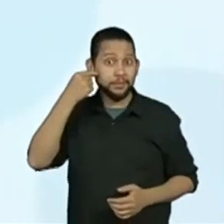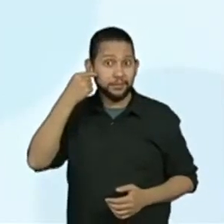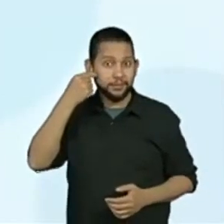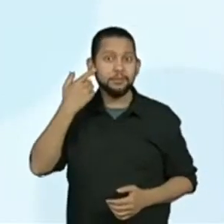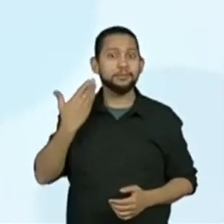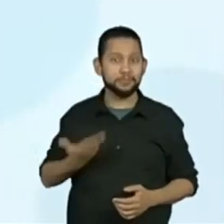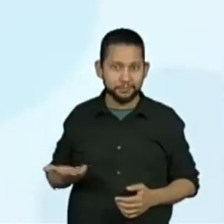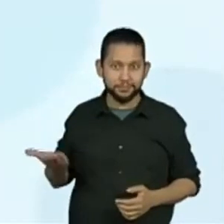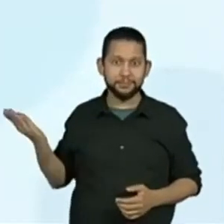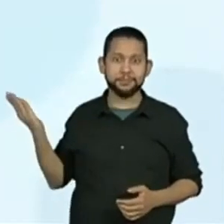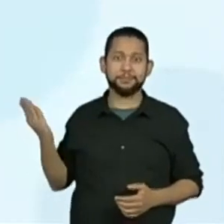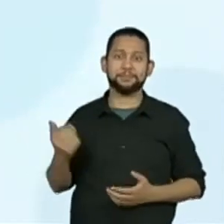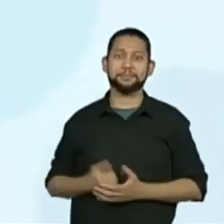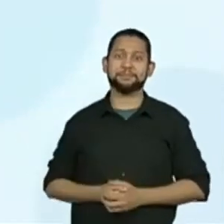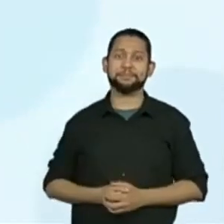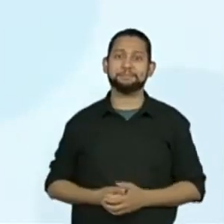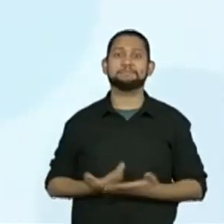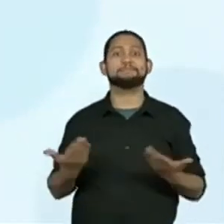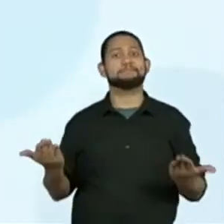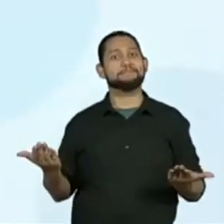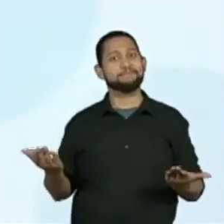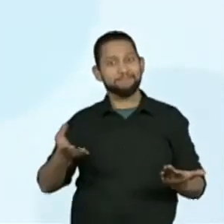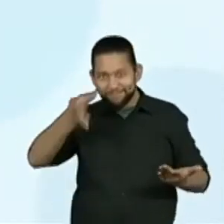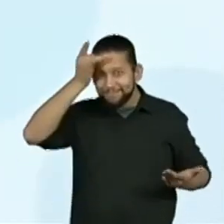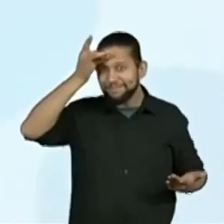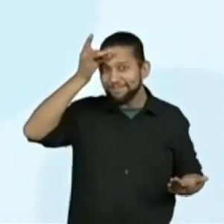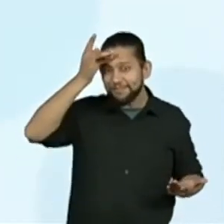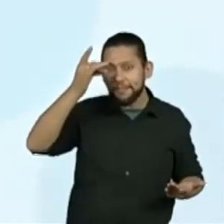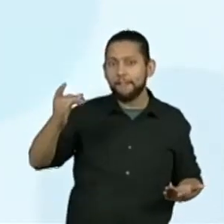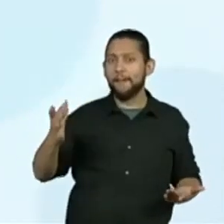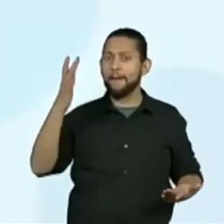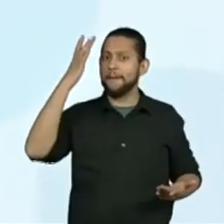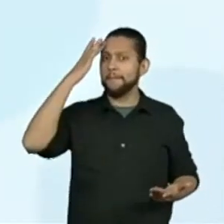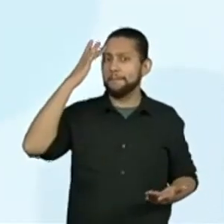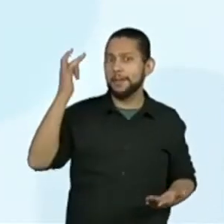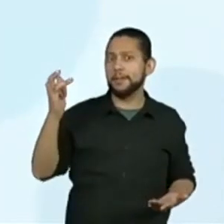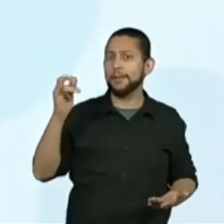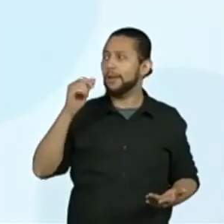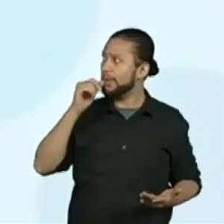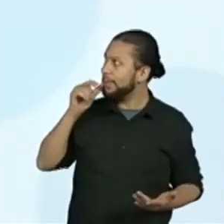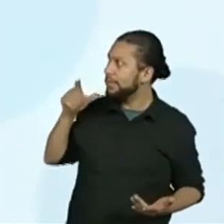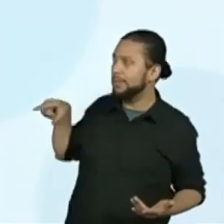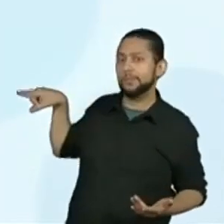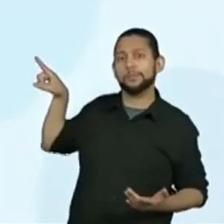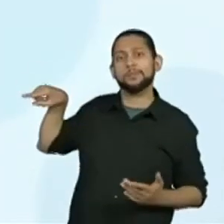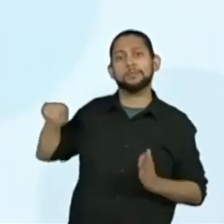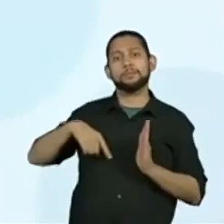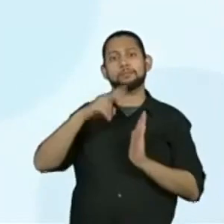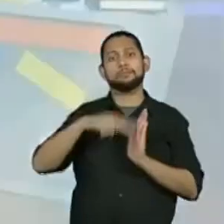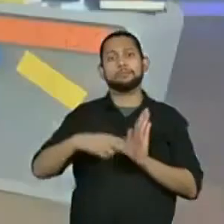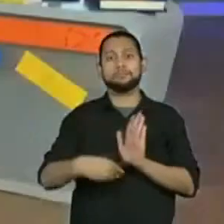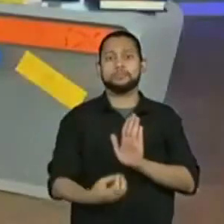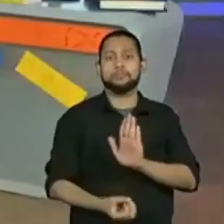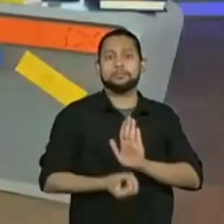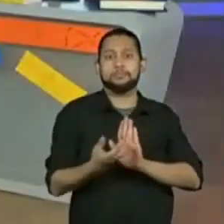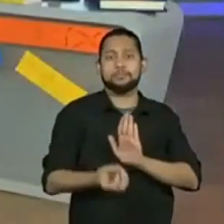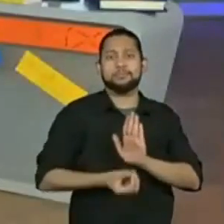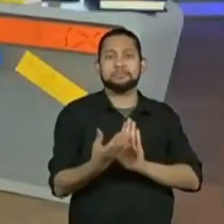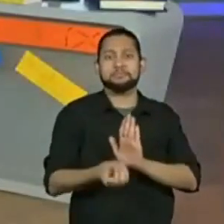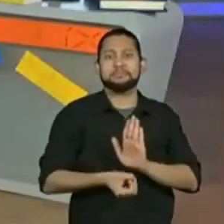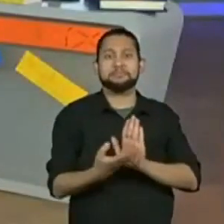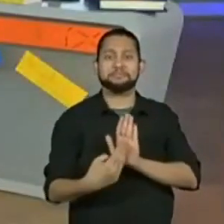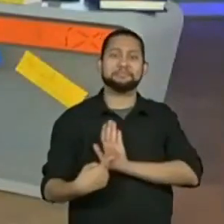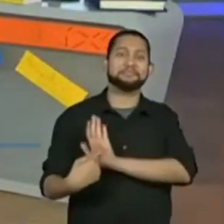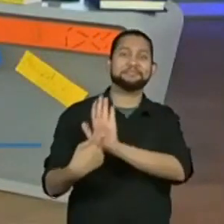Meireles. Isso é a formatação do nosso sarau de amanhã.